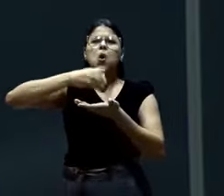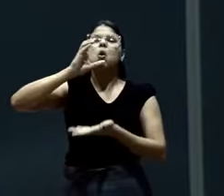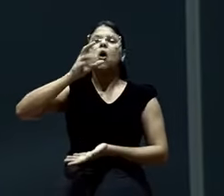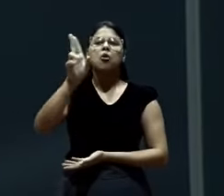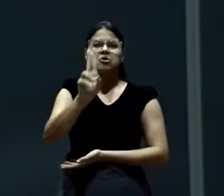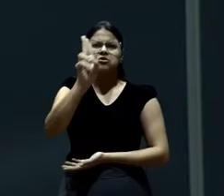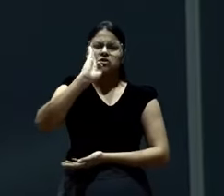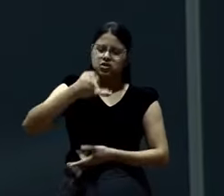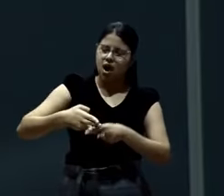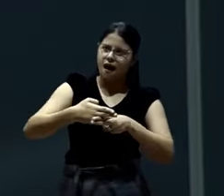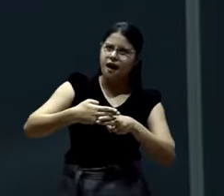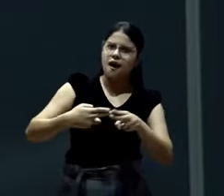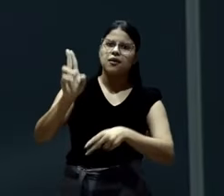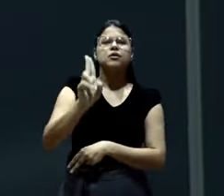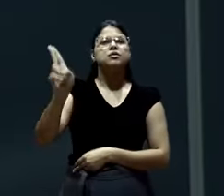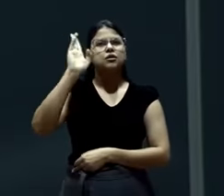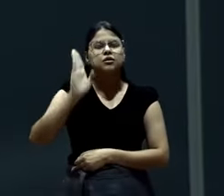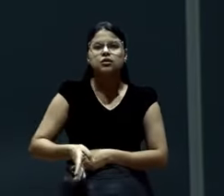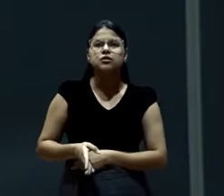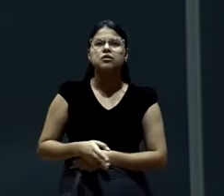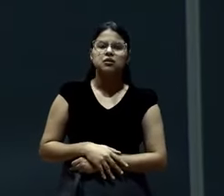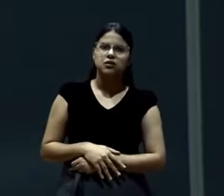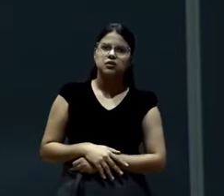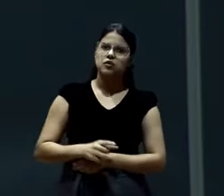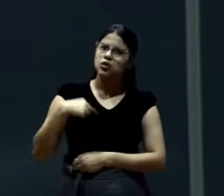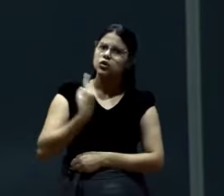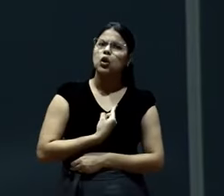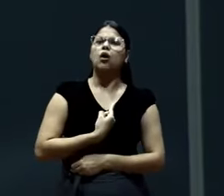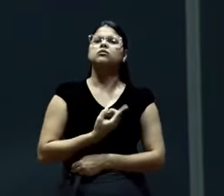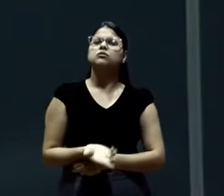Nós já usamos talher. Tudo que nós ganhamos. para usar. Para nós.